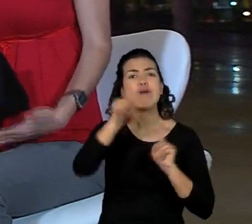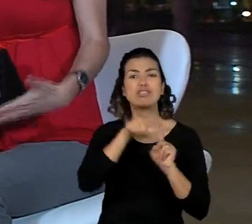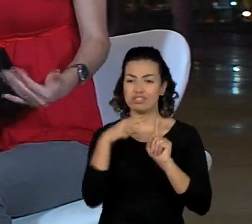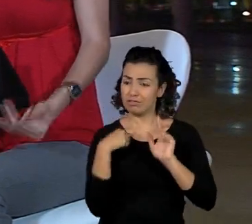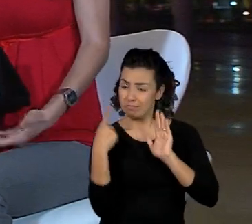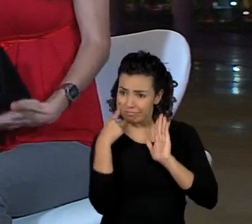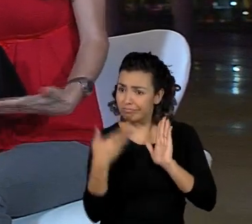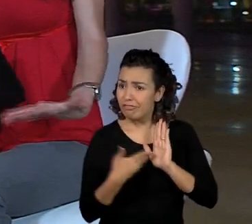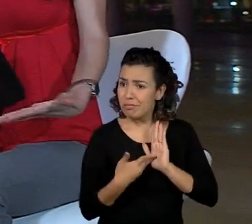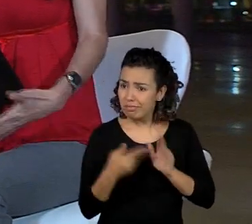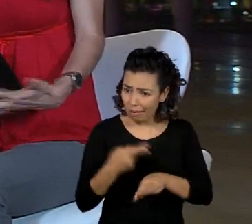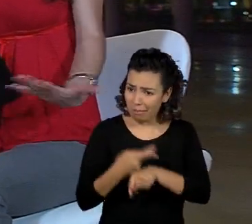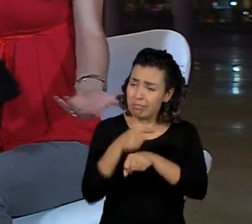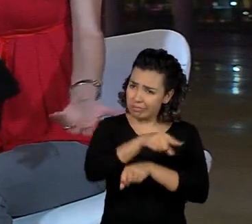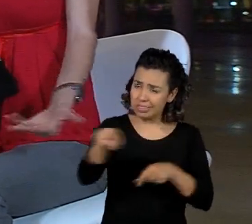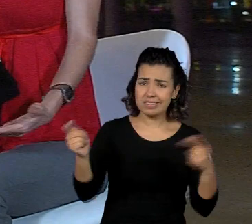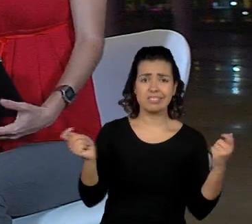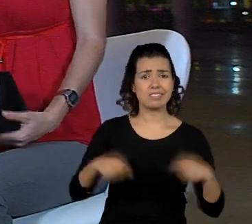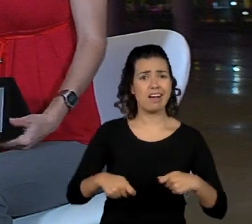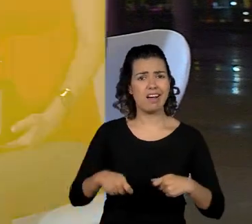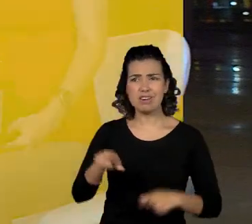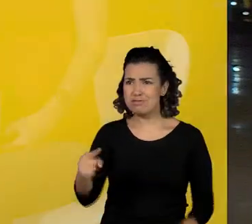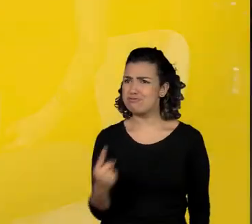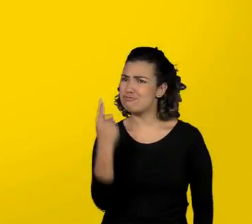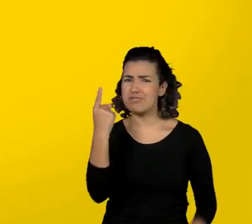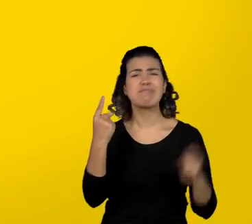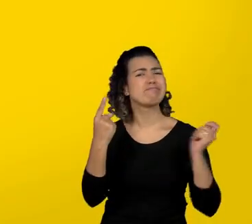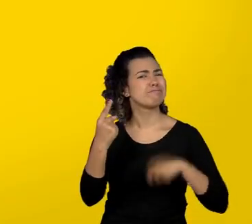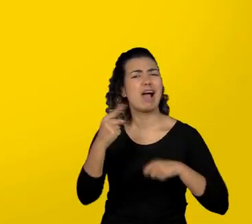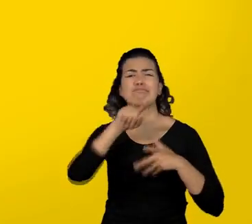capazes e que isso é só o começo de tudo que eles ainda vão fazer.